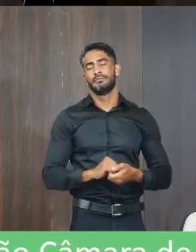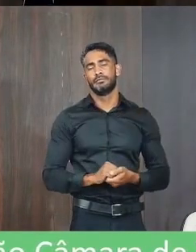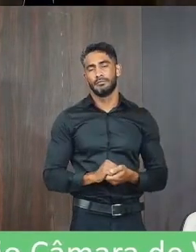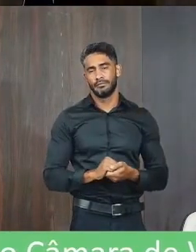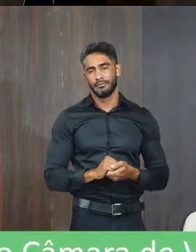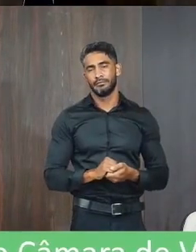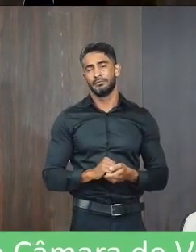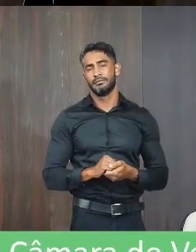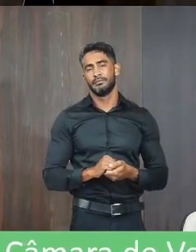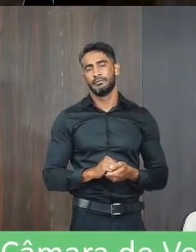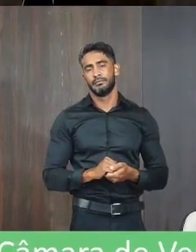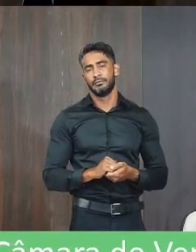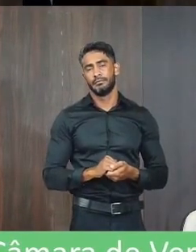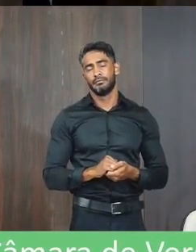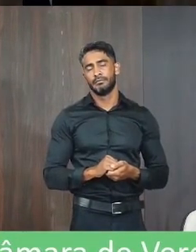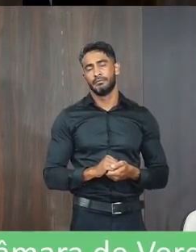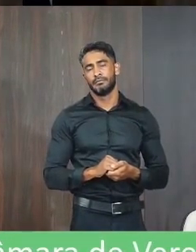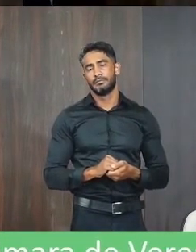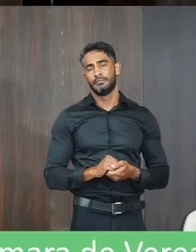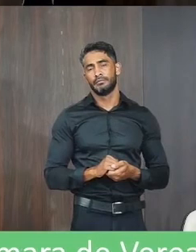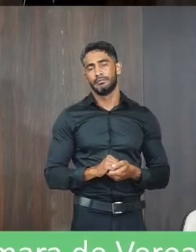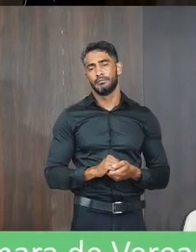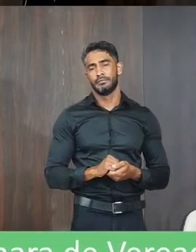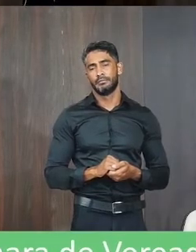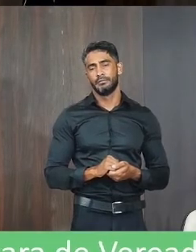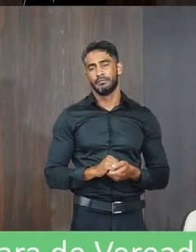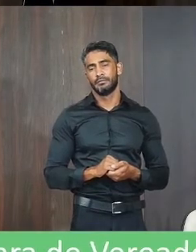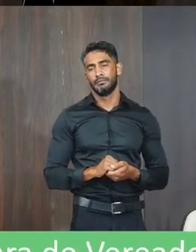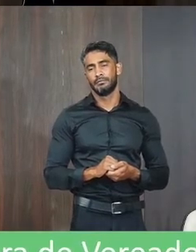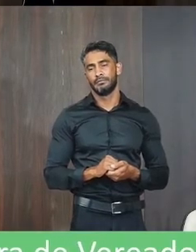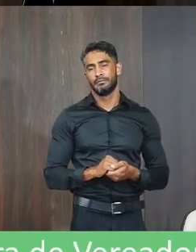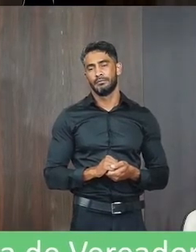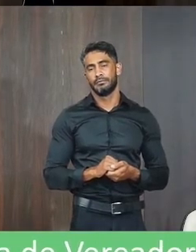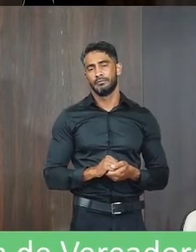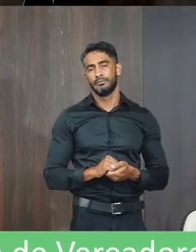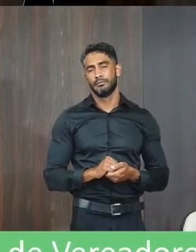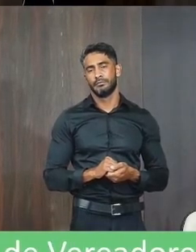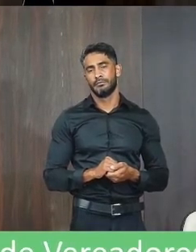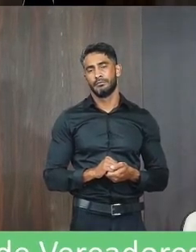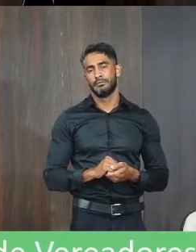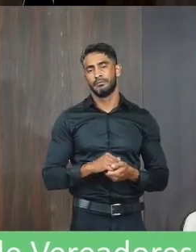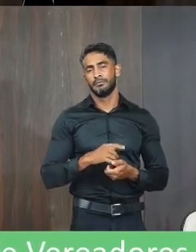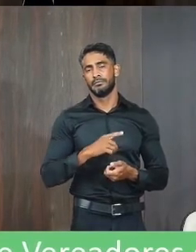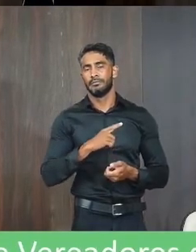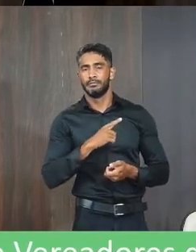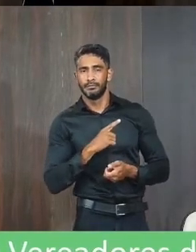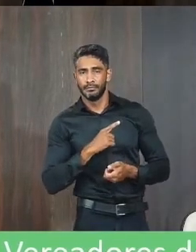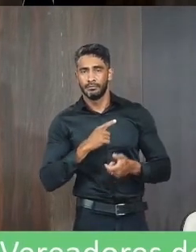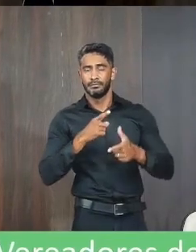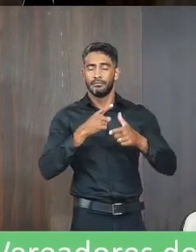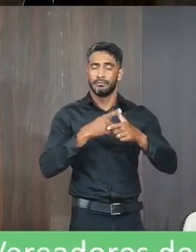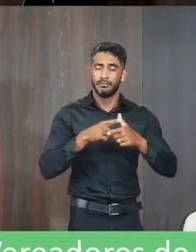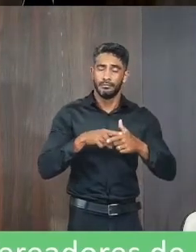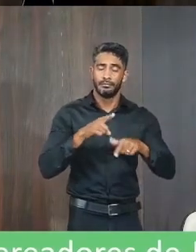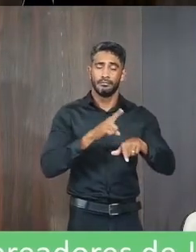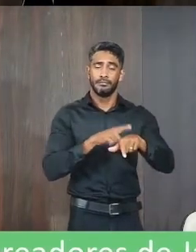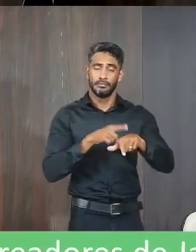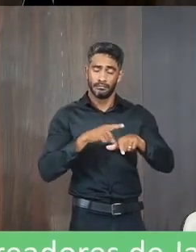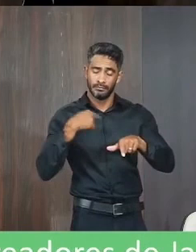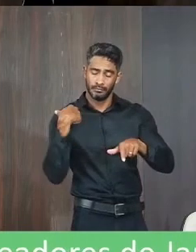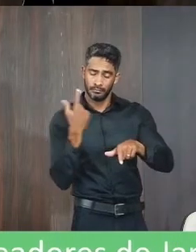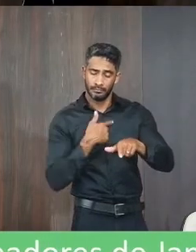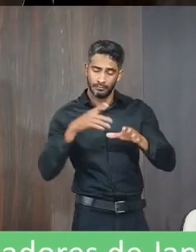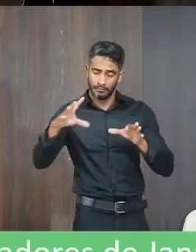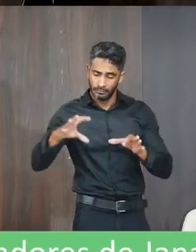está em um terço com médio risco. É hora de unirmos